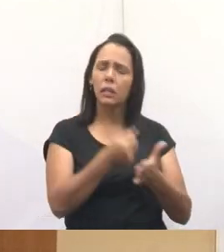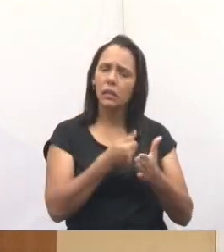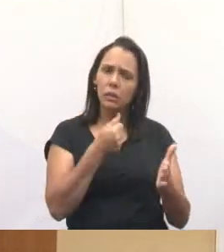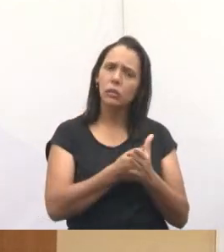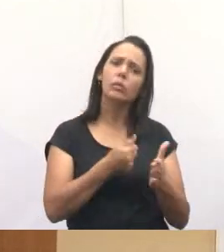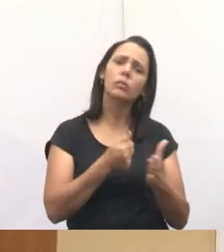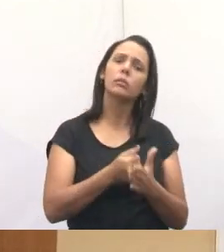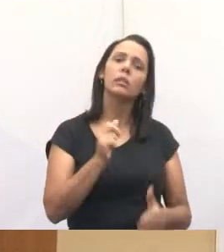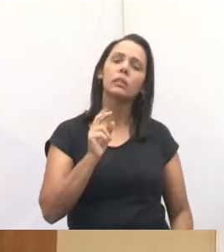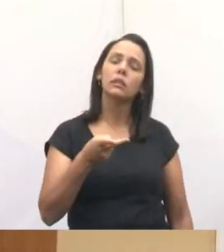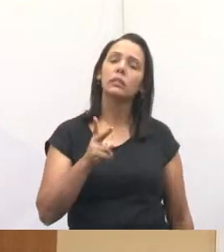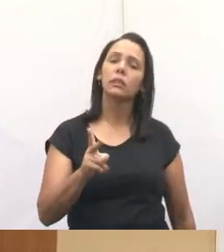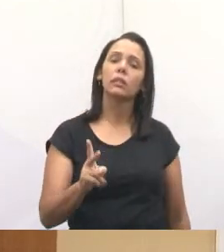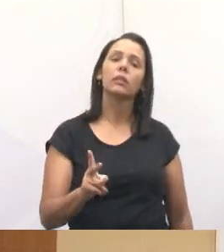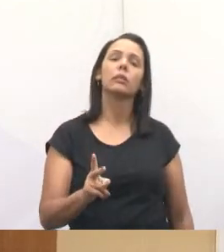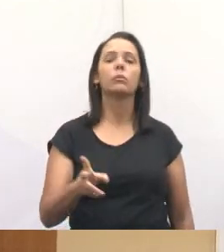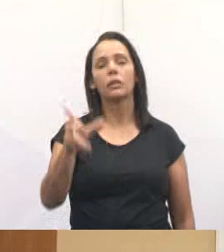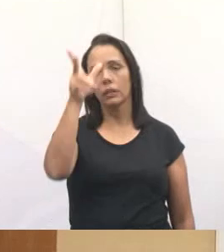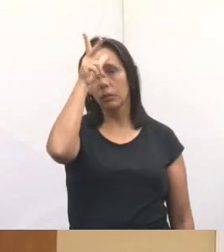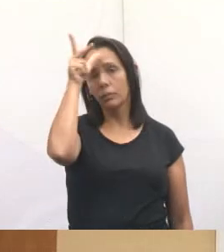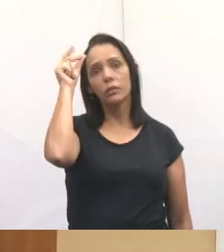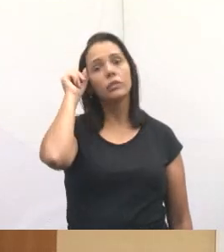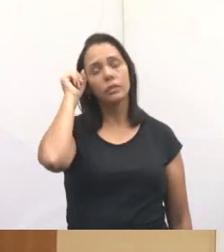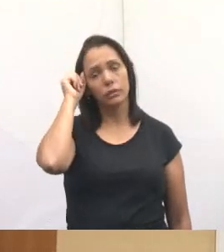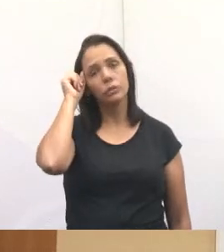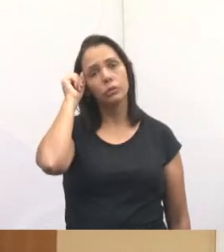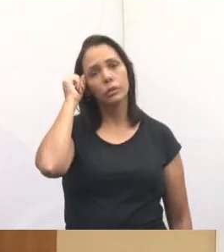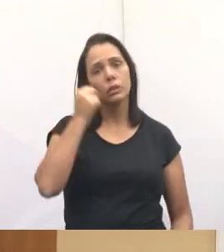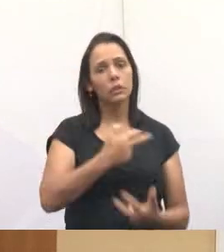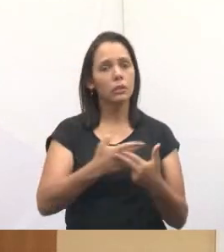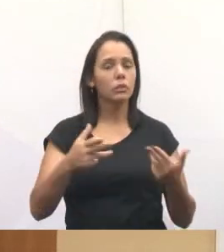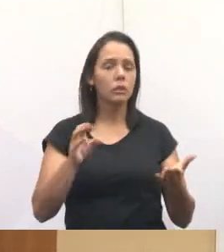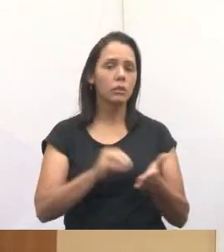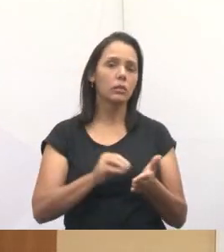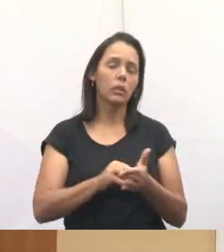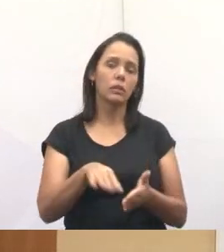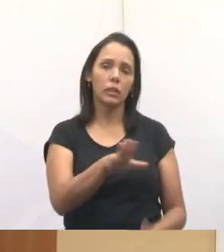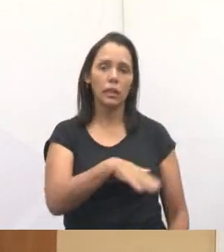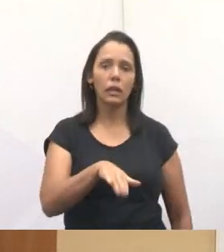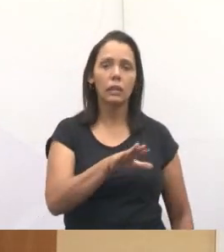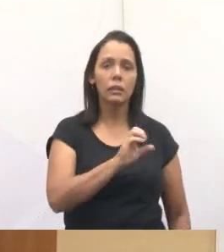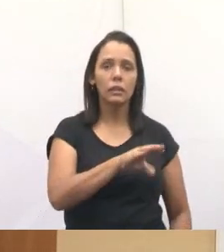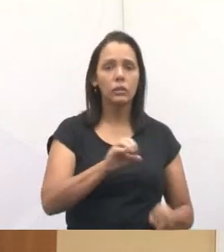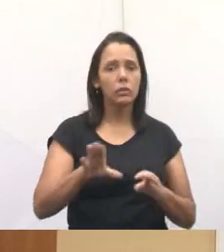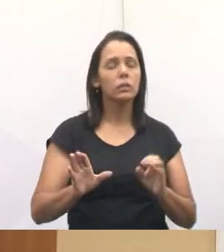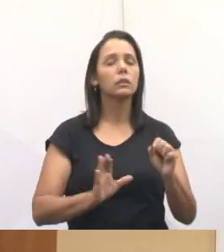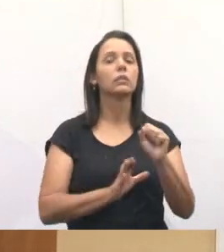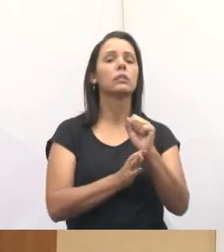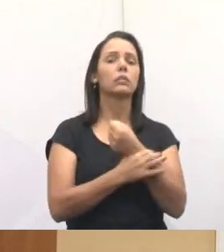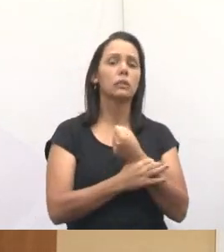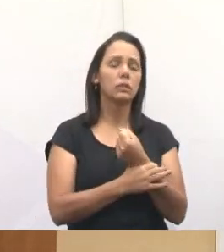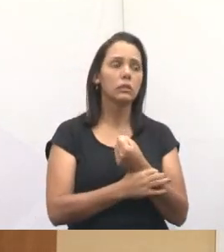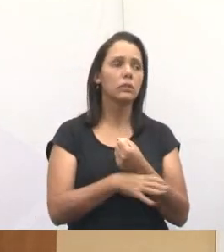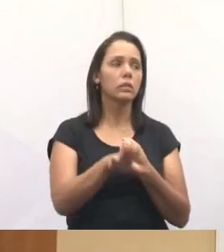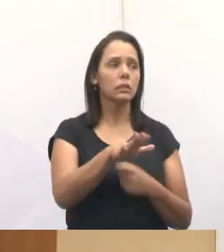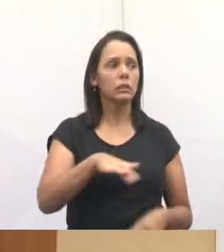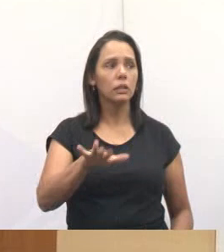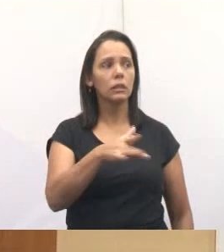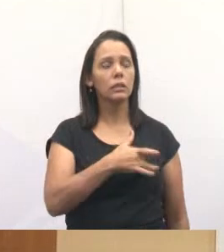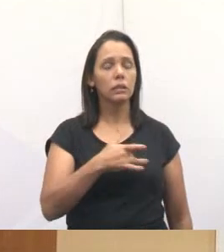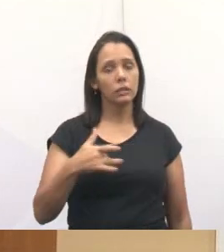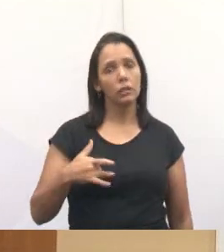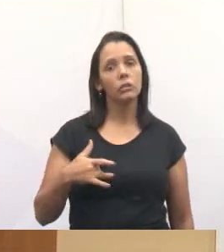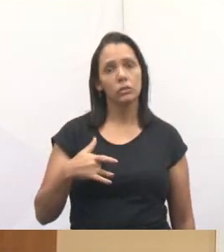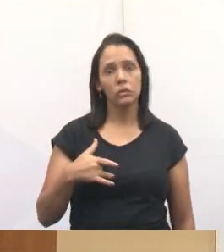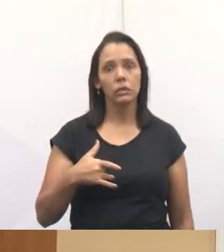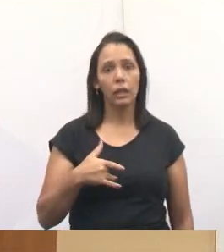sempre que possível o executivo naquilo que falta. Na área da educação, na área da segurança, na área da saúde, tá?